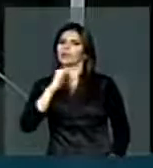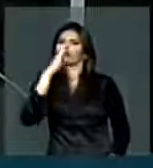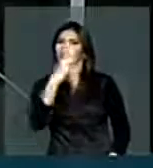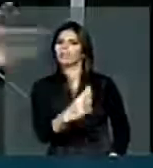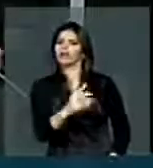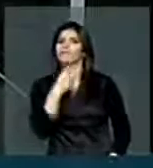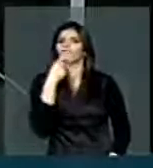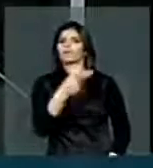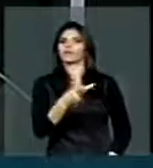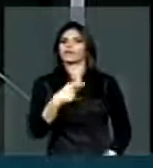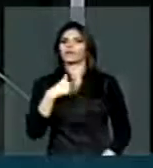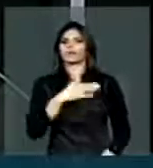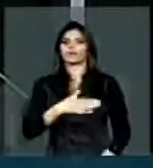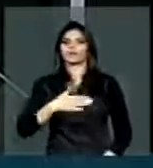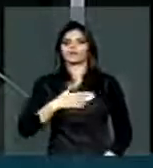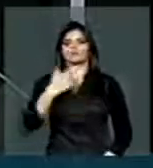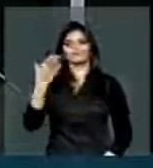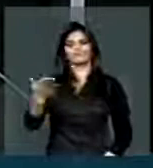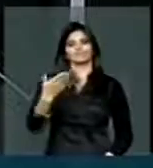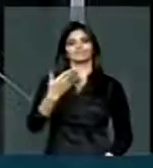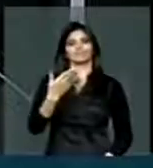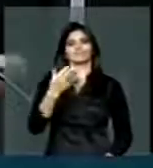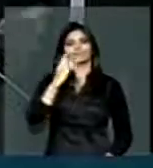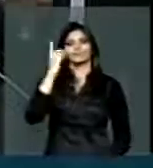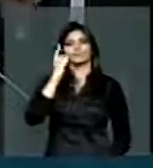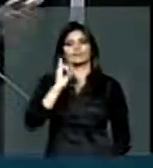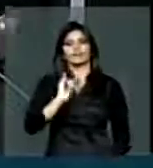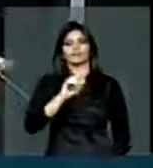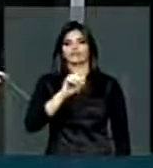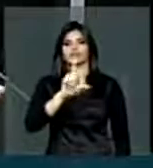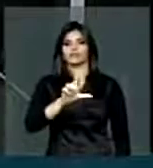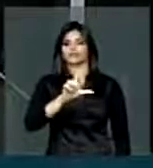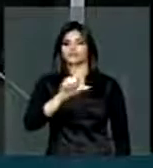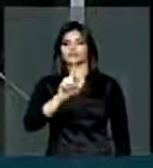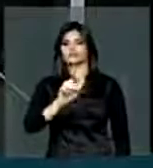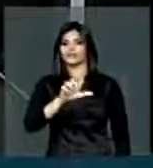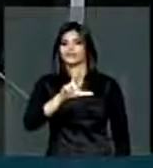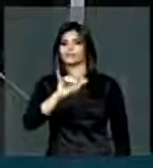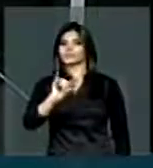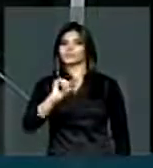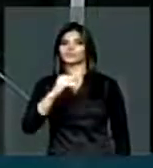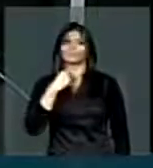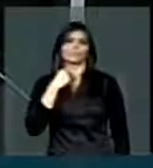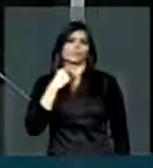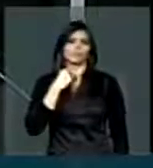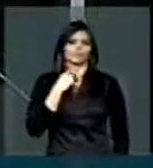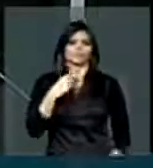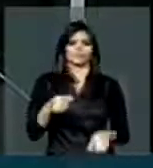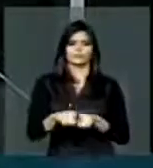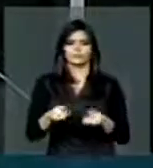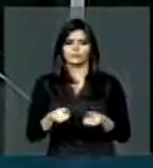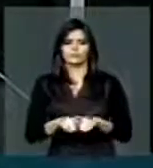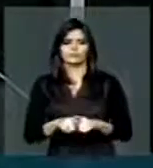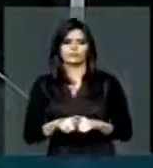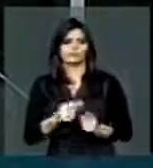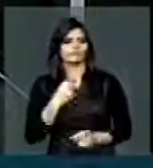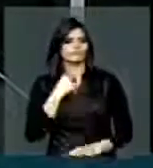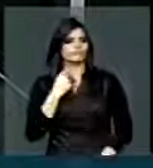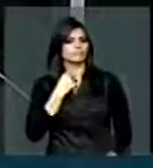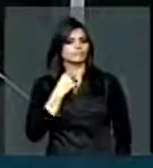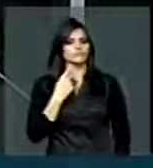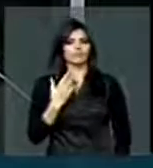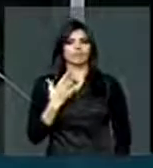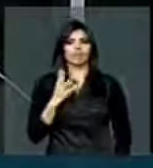Meu querido colega Isalci, eu não posso, como vossa excelência, também ficar aqui